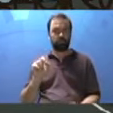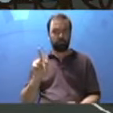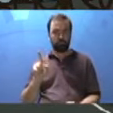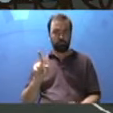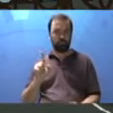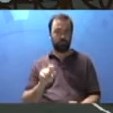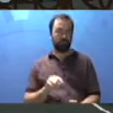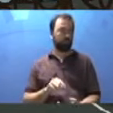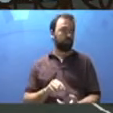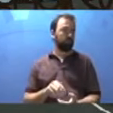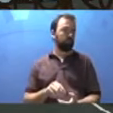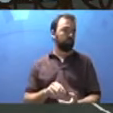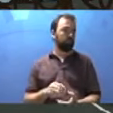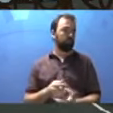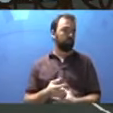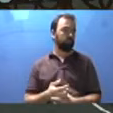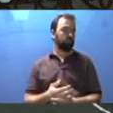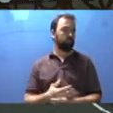Página 141.